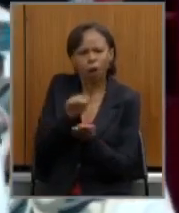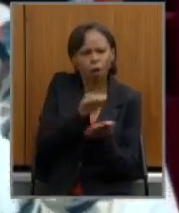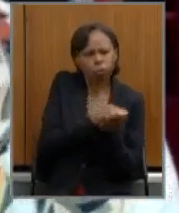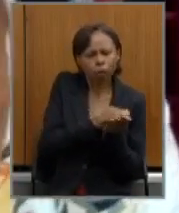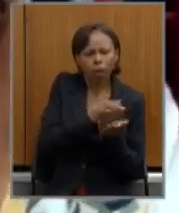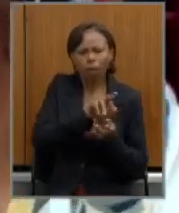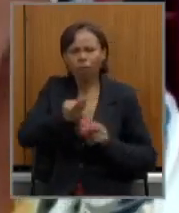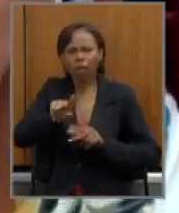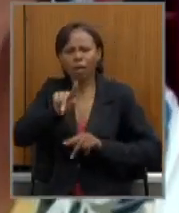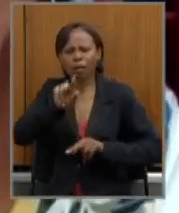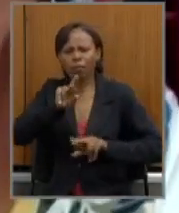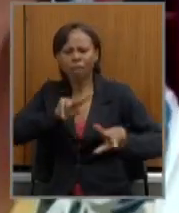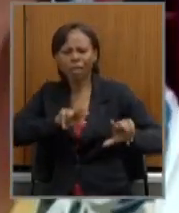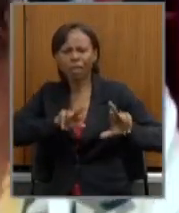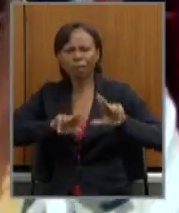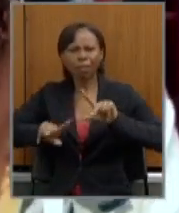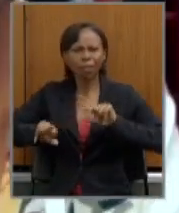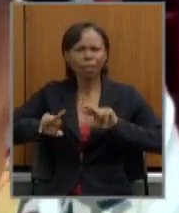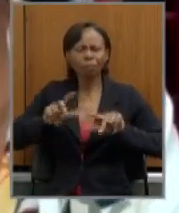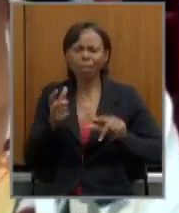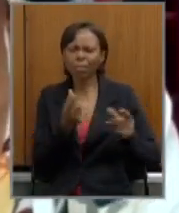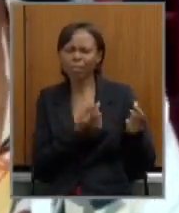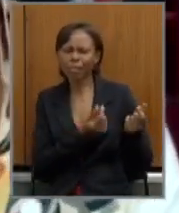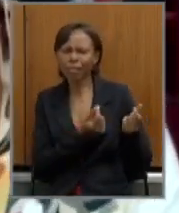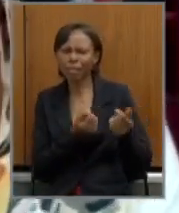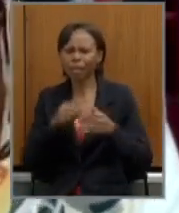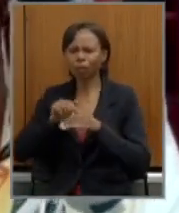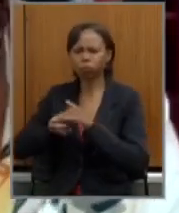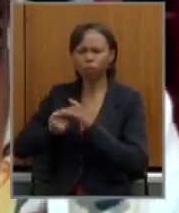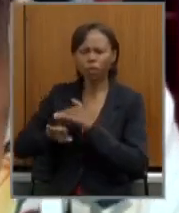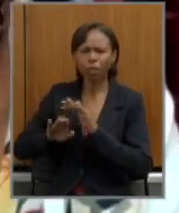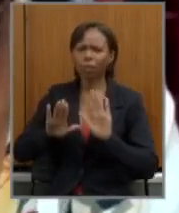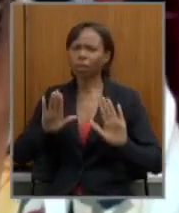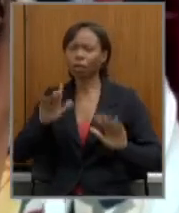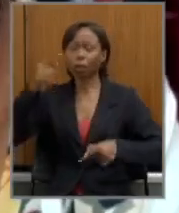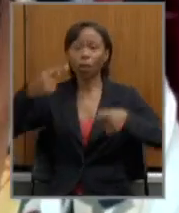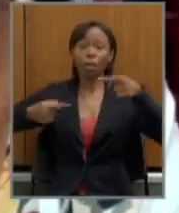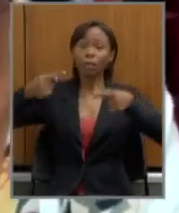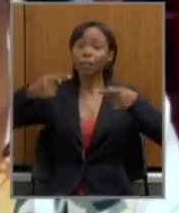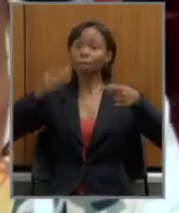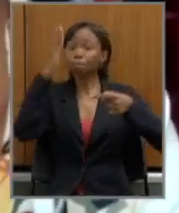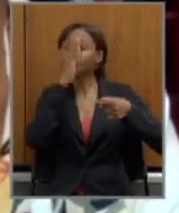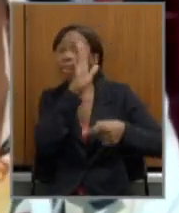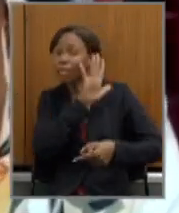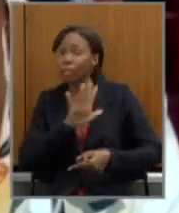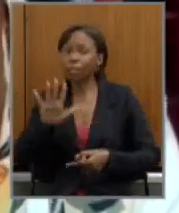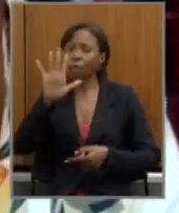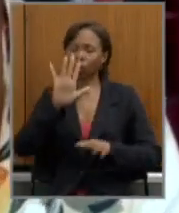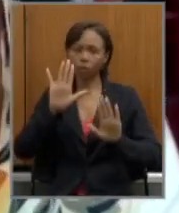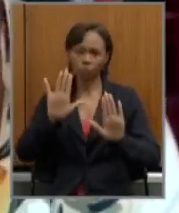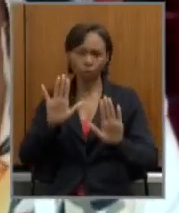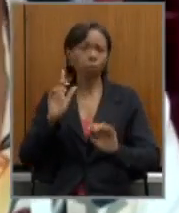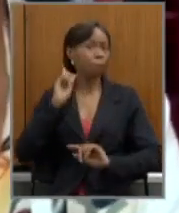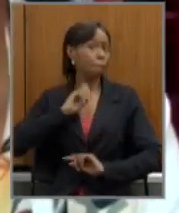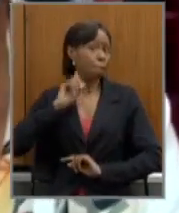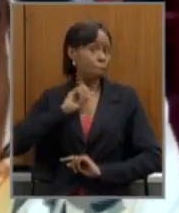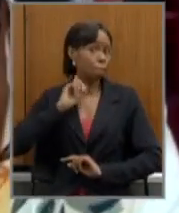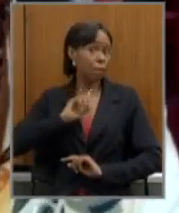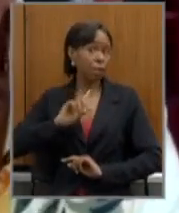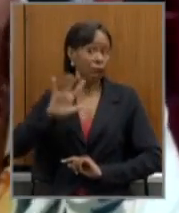e fundo financeiro faríamos um debate em nível nacional e Minas não tomaria uma